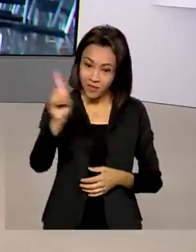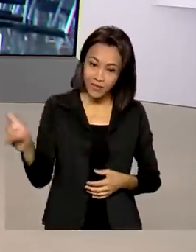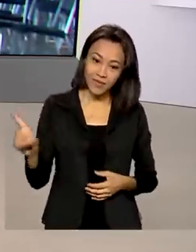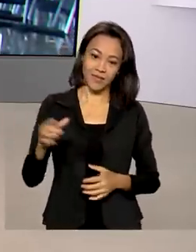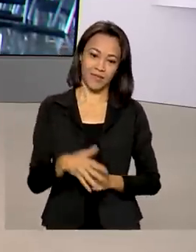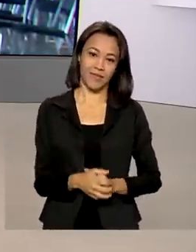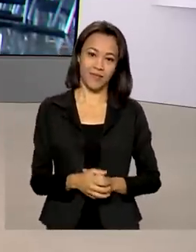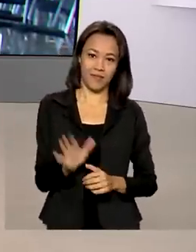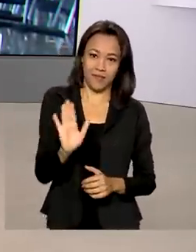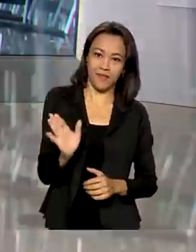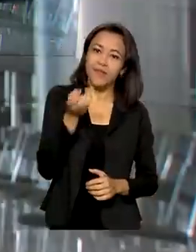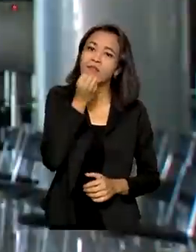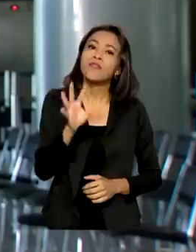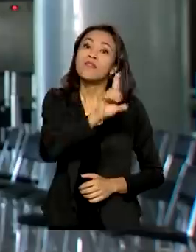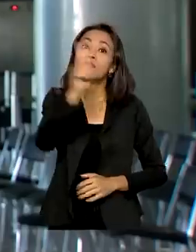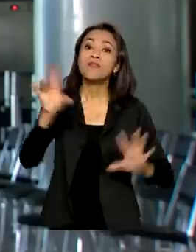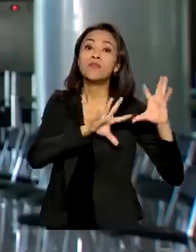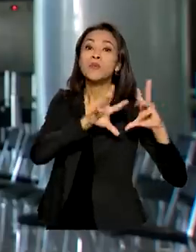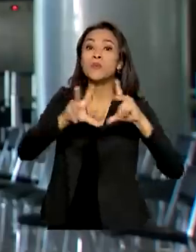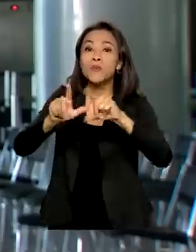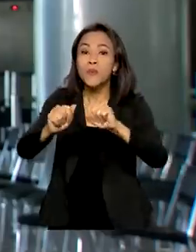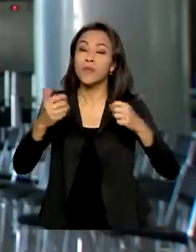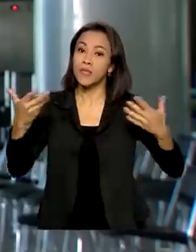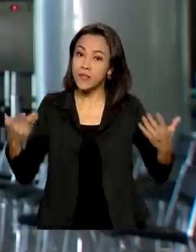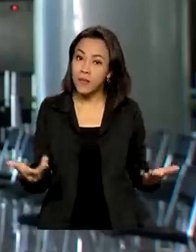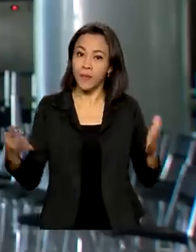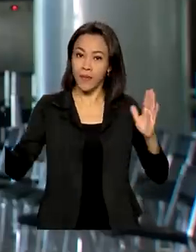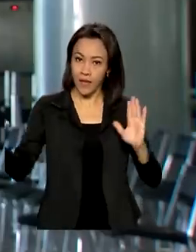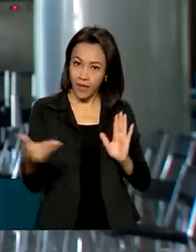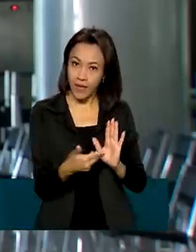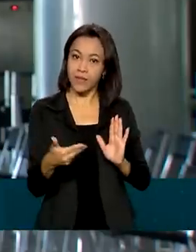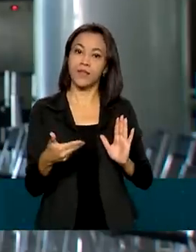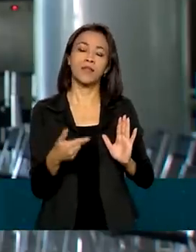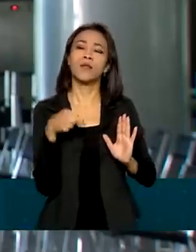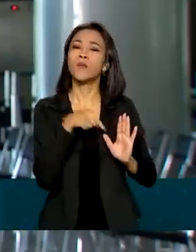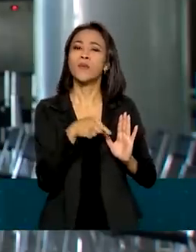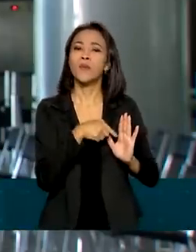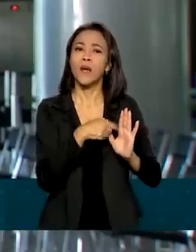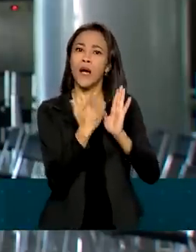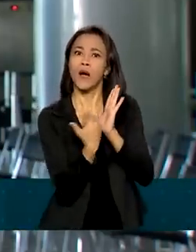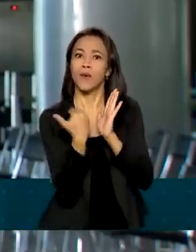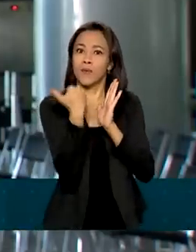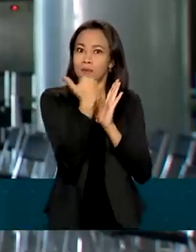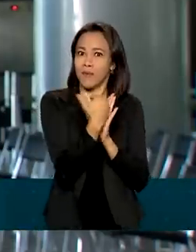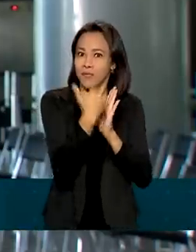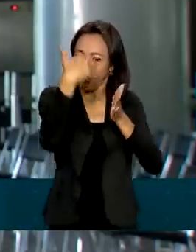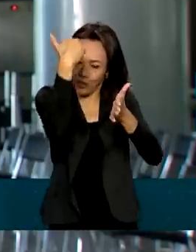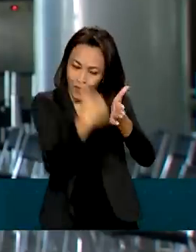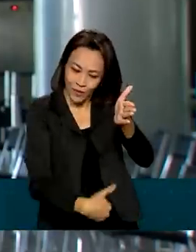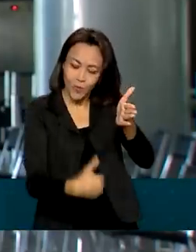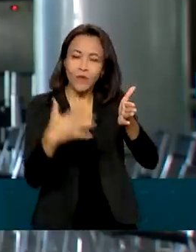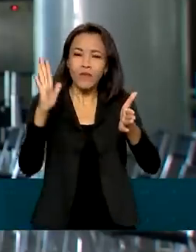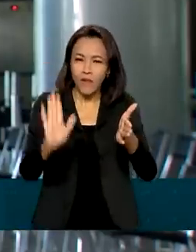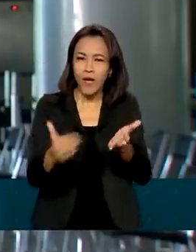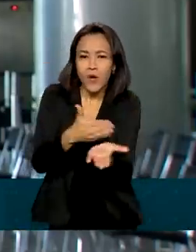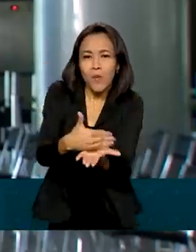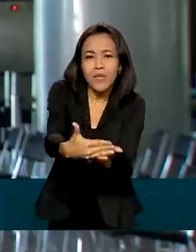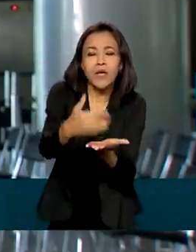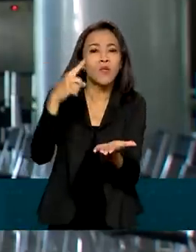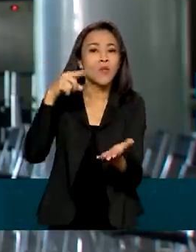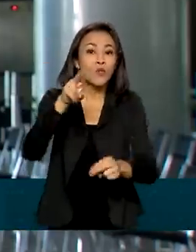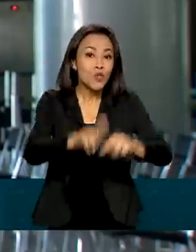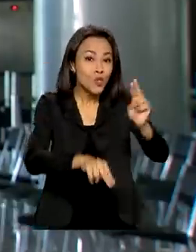Bom dia, Renata. Bom dia a todos. Olha, essa ampliação desses subsídios vai valer do início de junho até o dia